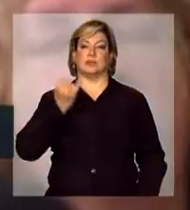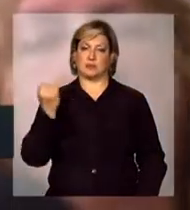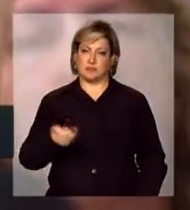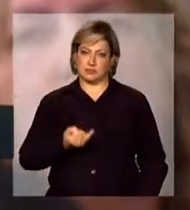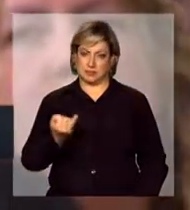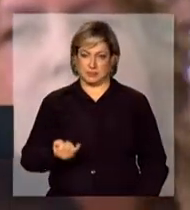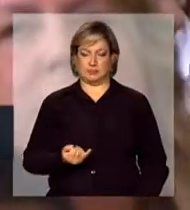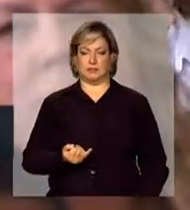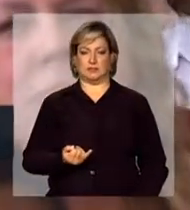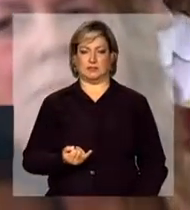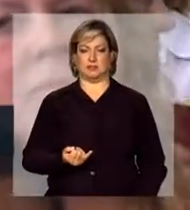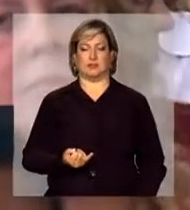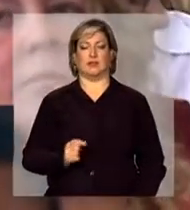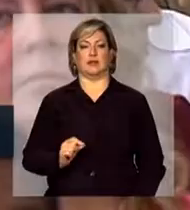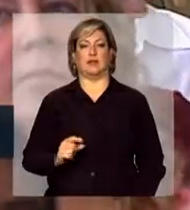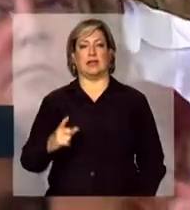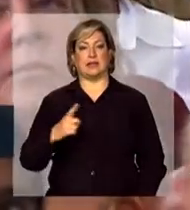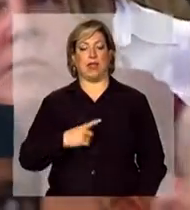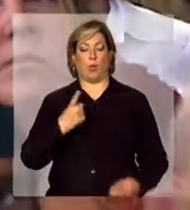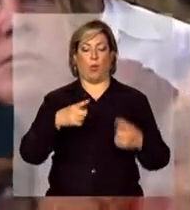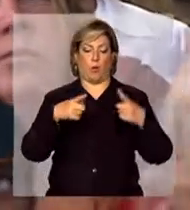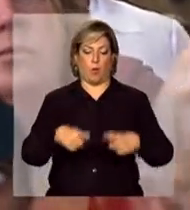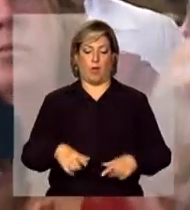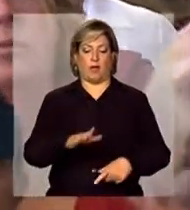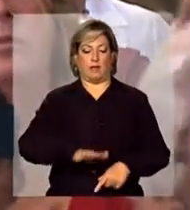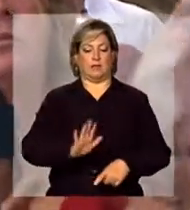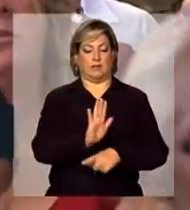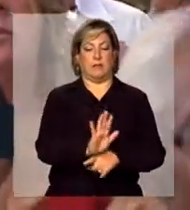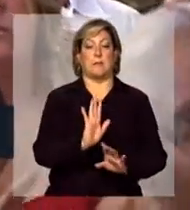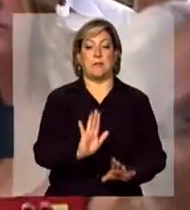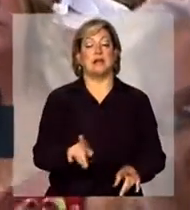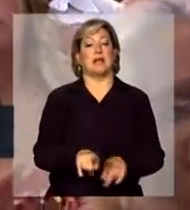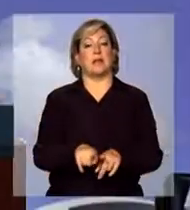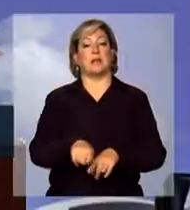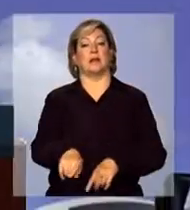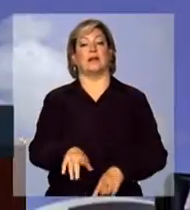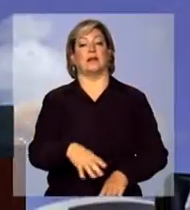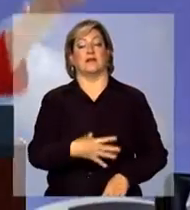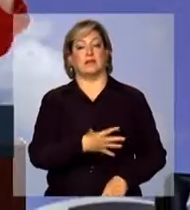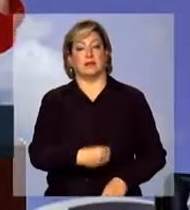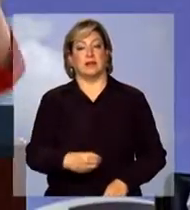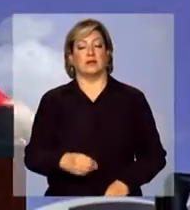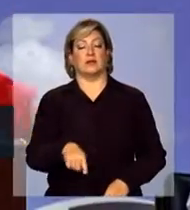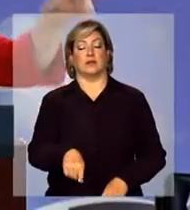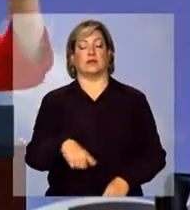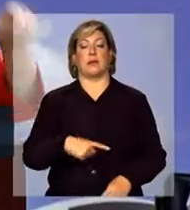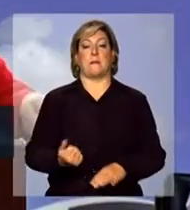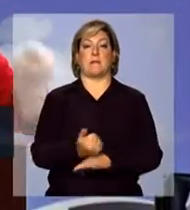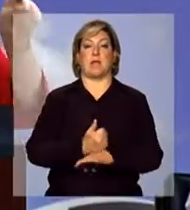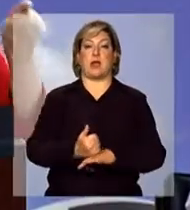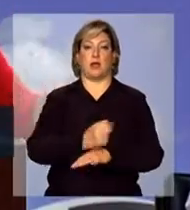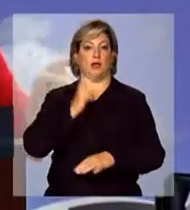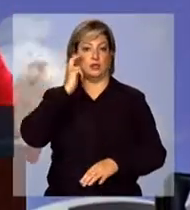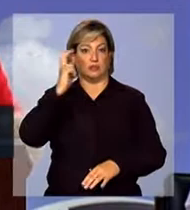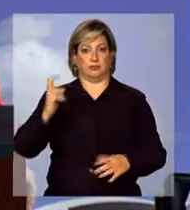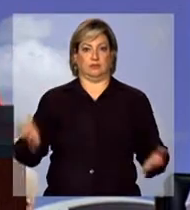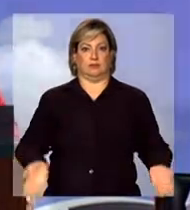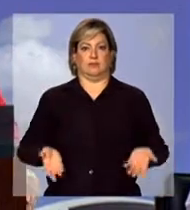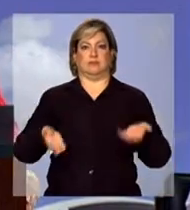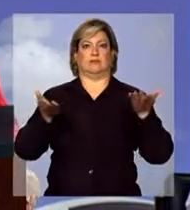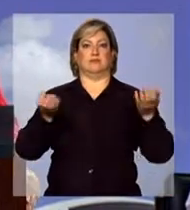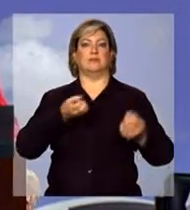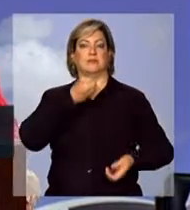por conta de ter um lugar para deixar seus filhos, mas é por conta de ter o melhor lugar possível